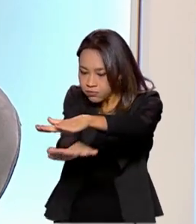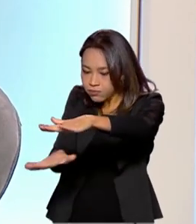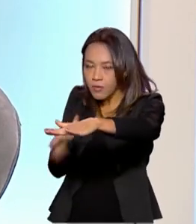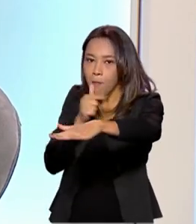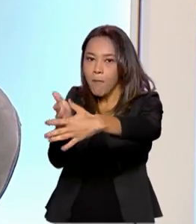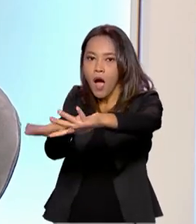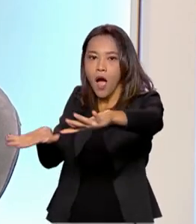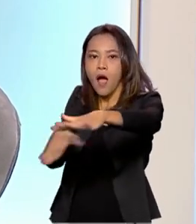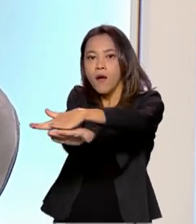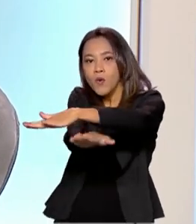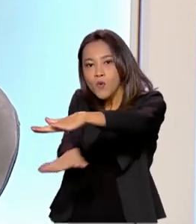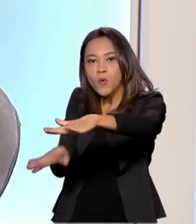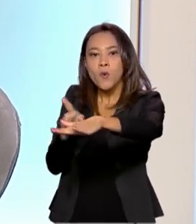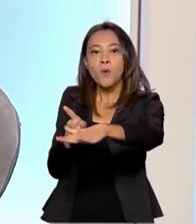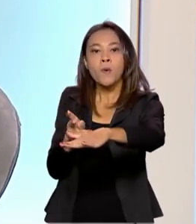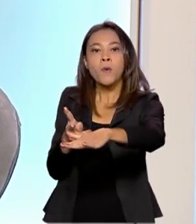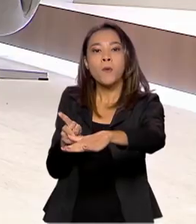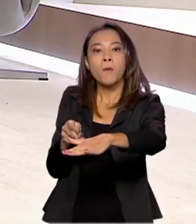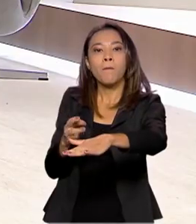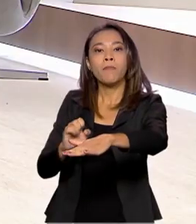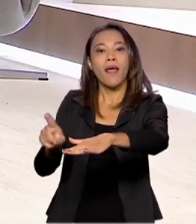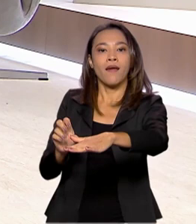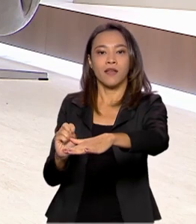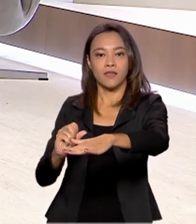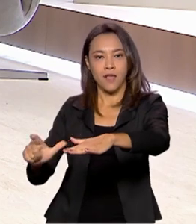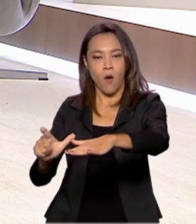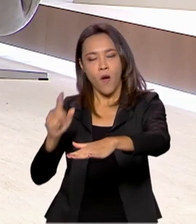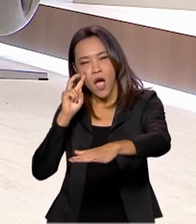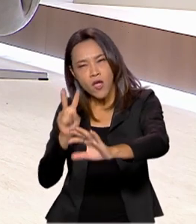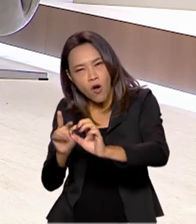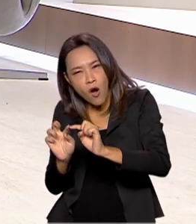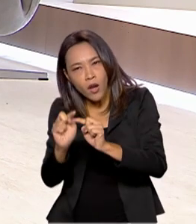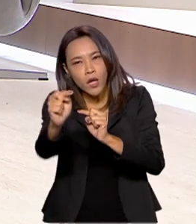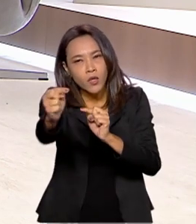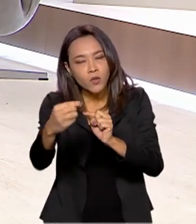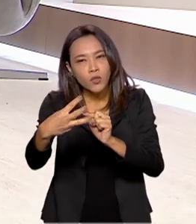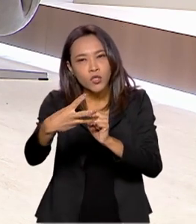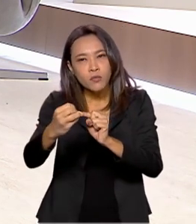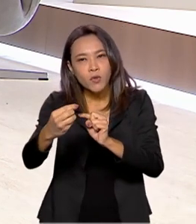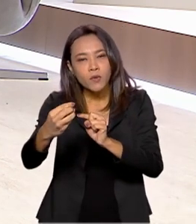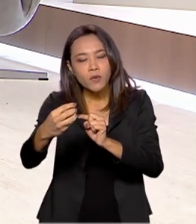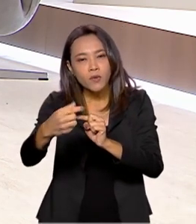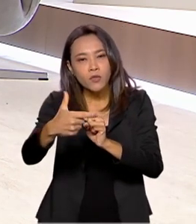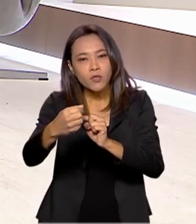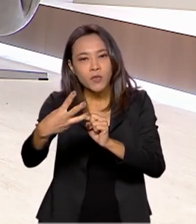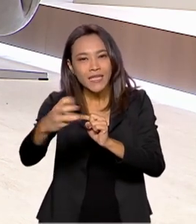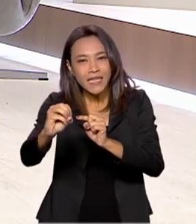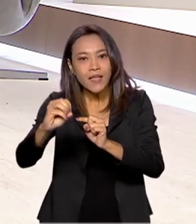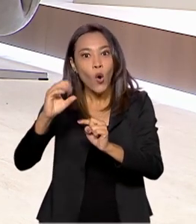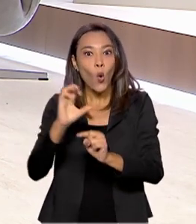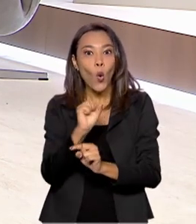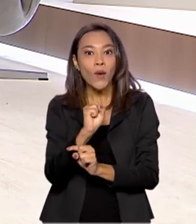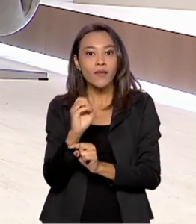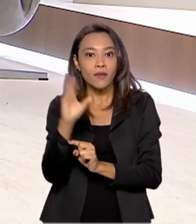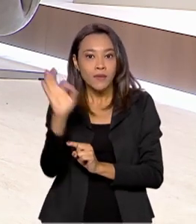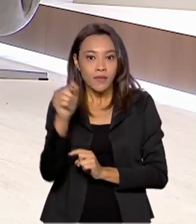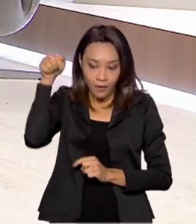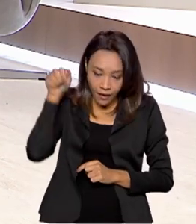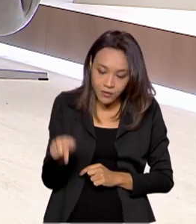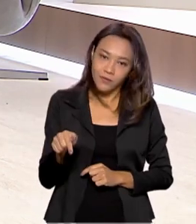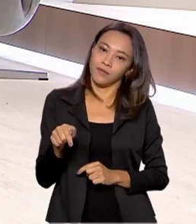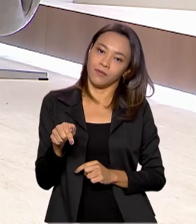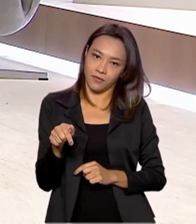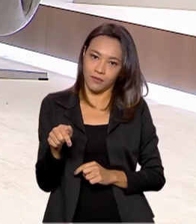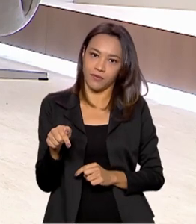produção já é do pré-sal. E quando olhamos 2030, nós vemos que 80% dessa produção será do pré-sal. E